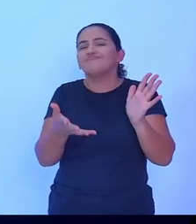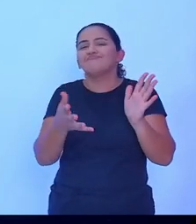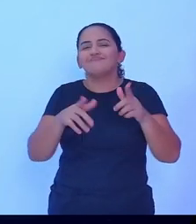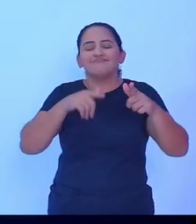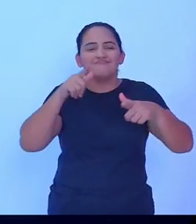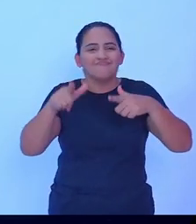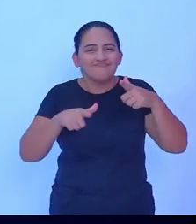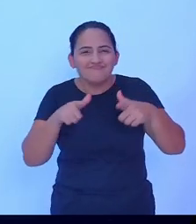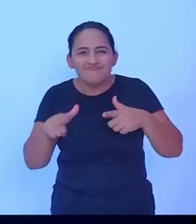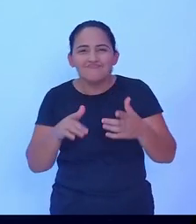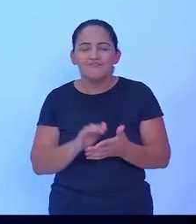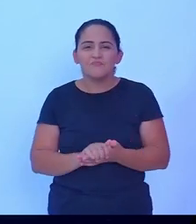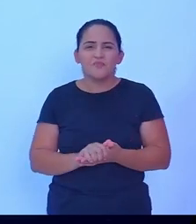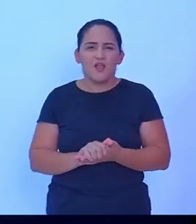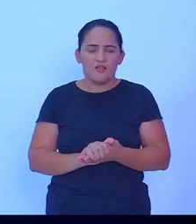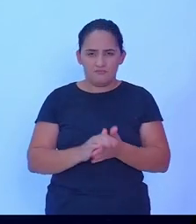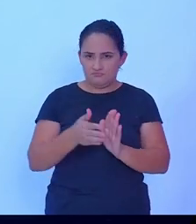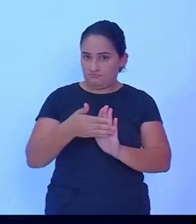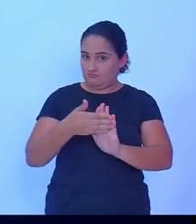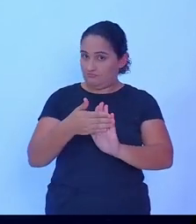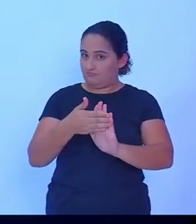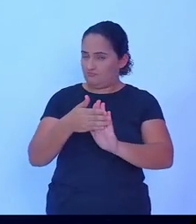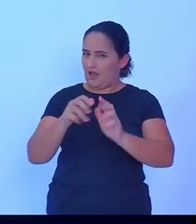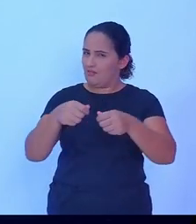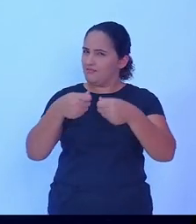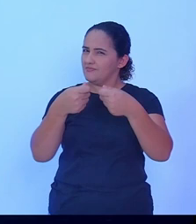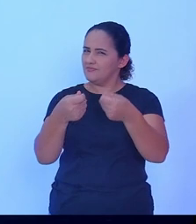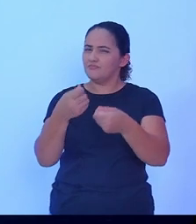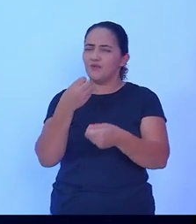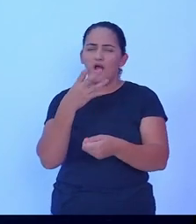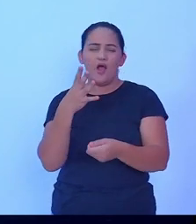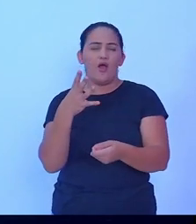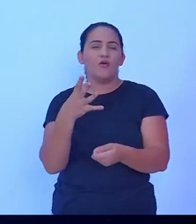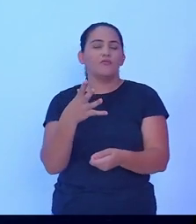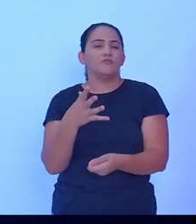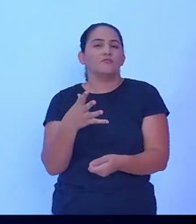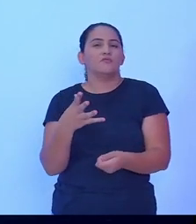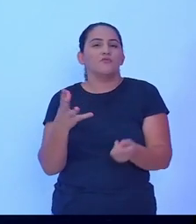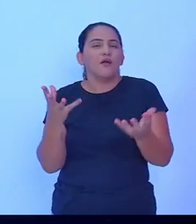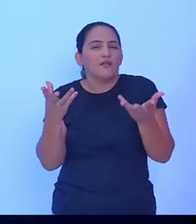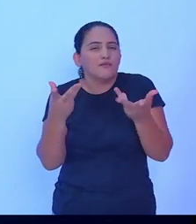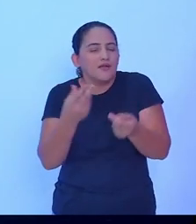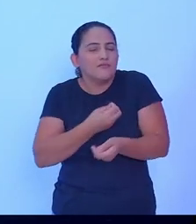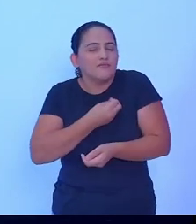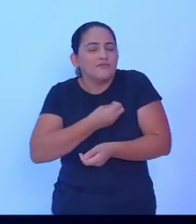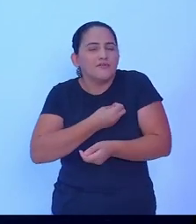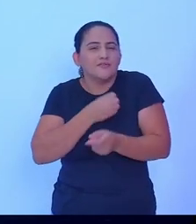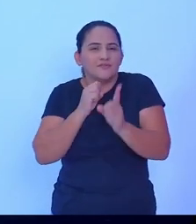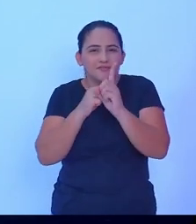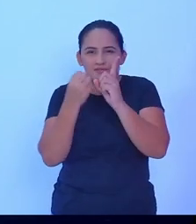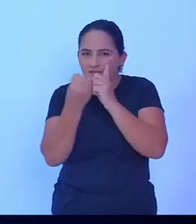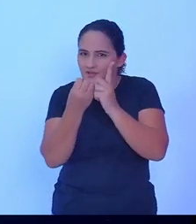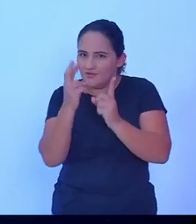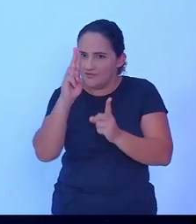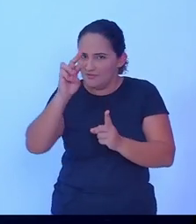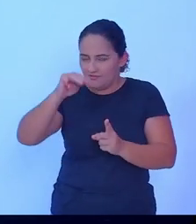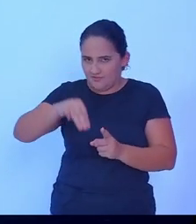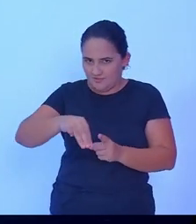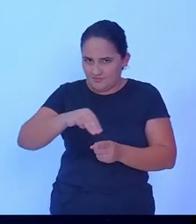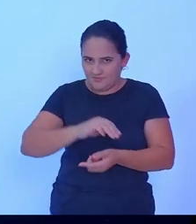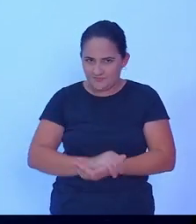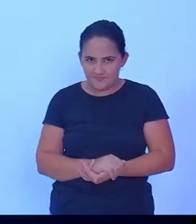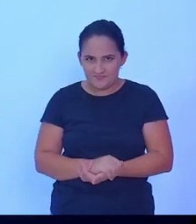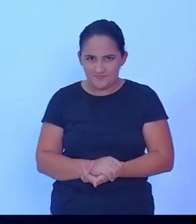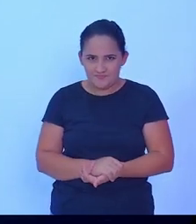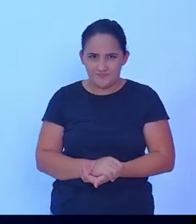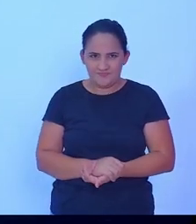propósito de trazer benefícios para toda a comunidade Rolim de Moura. se eu quiser usar, tem mais um